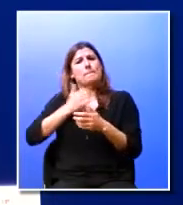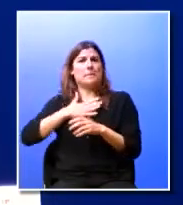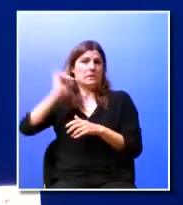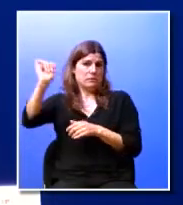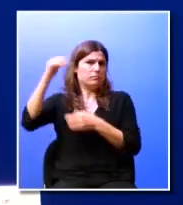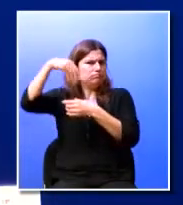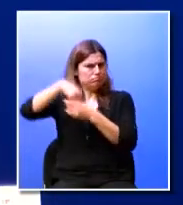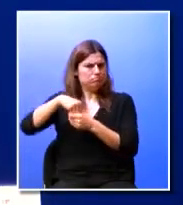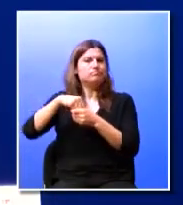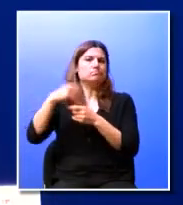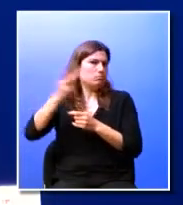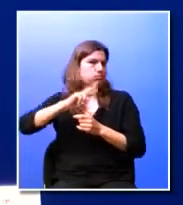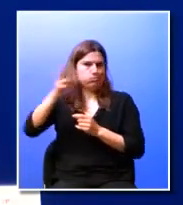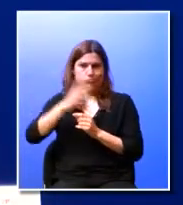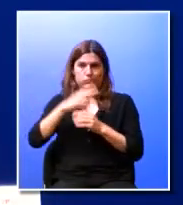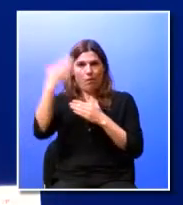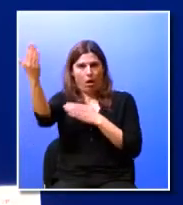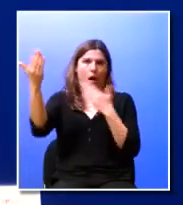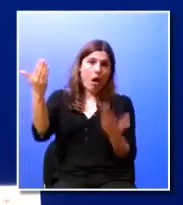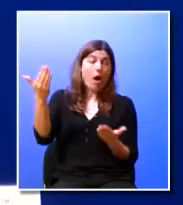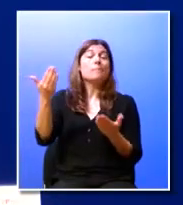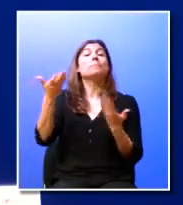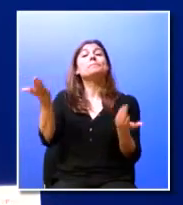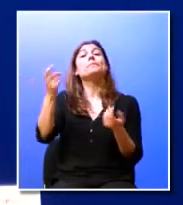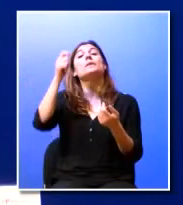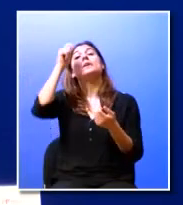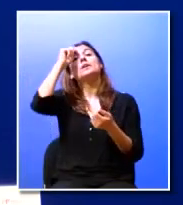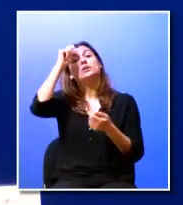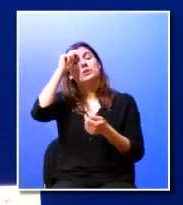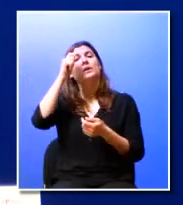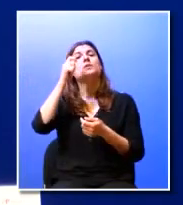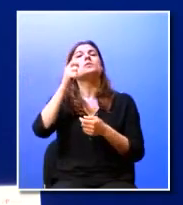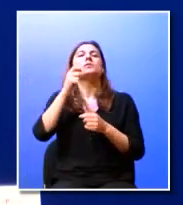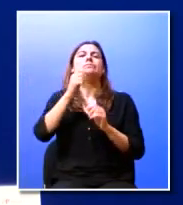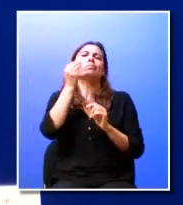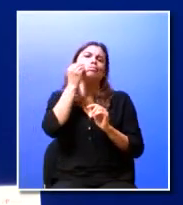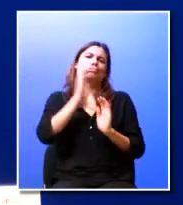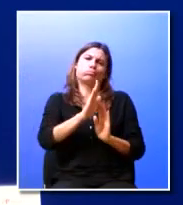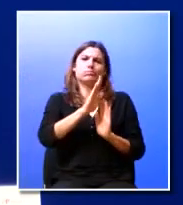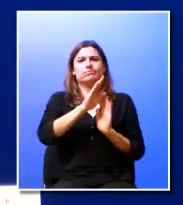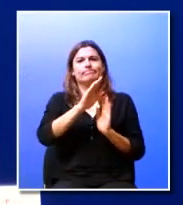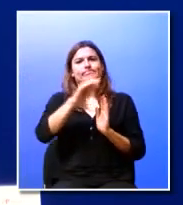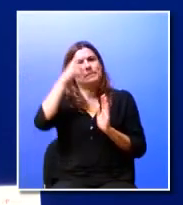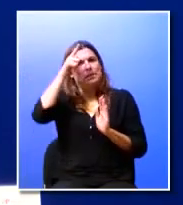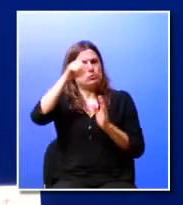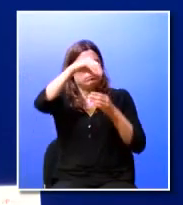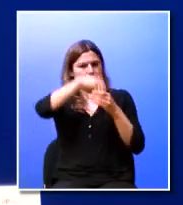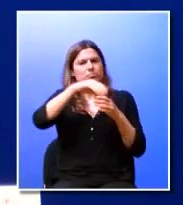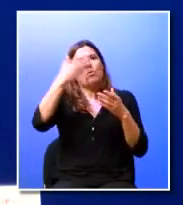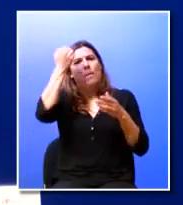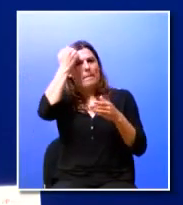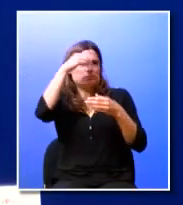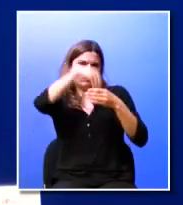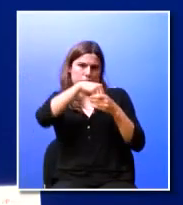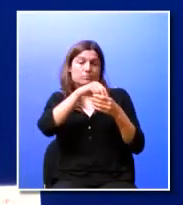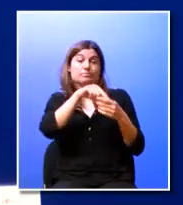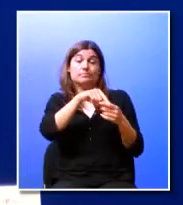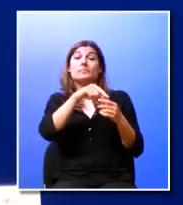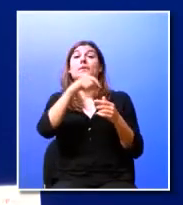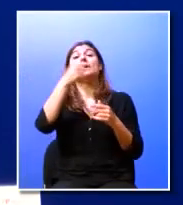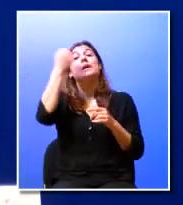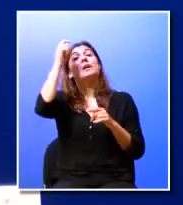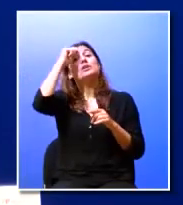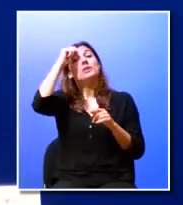para além dos estágios para além dos estágios curriculares onde nos estágios curriculares além de